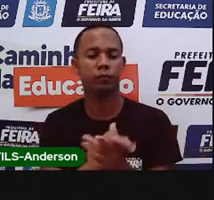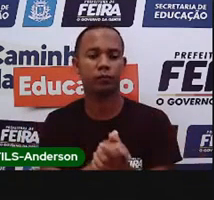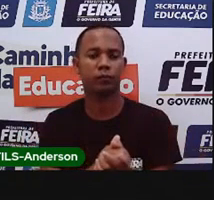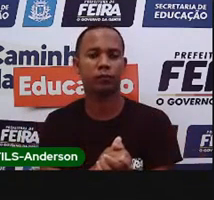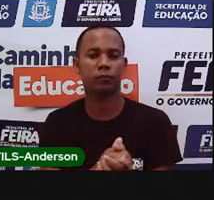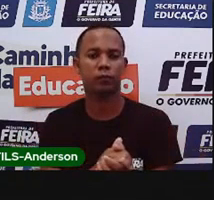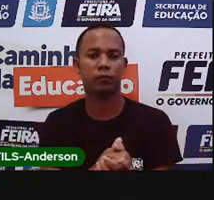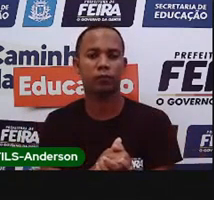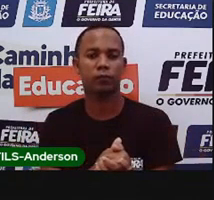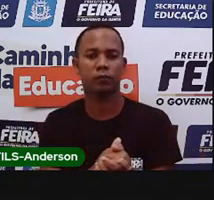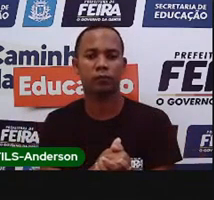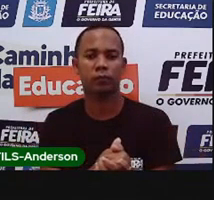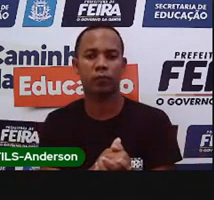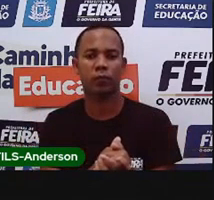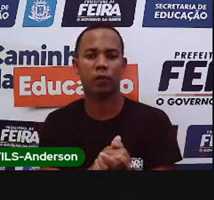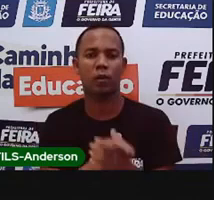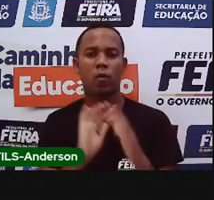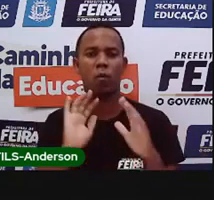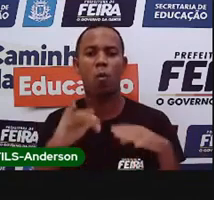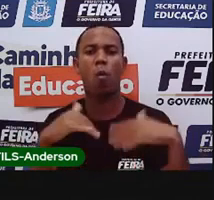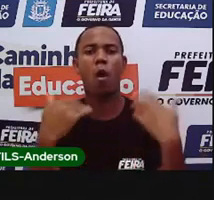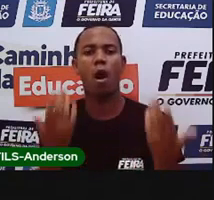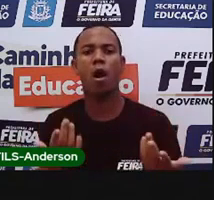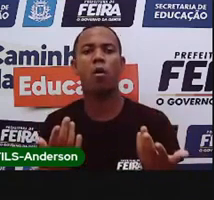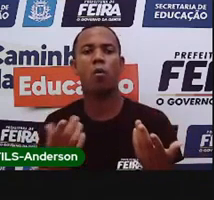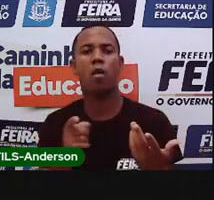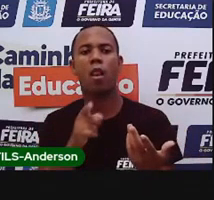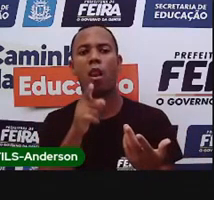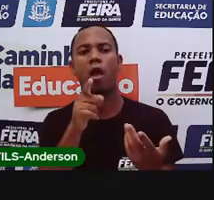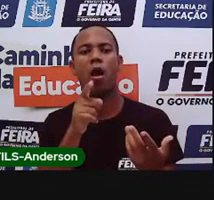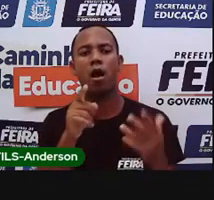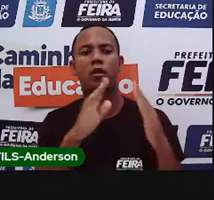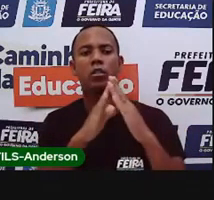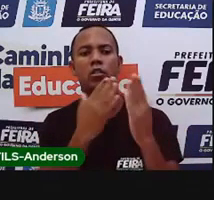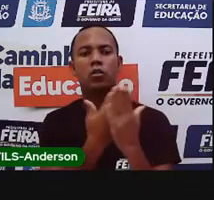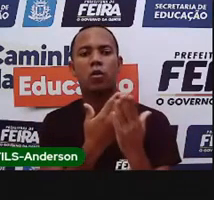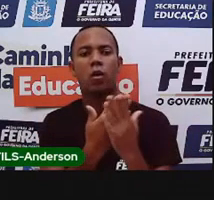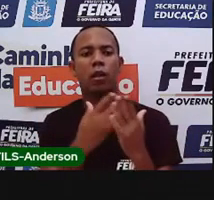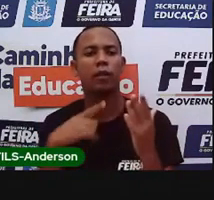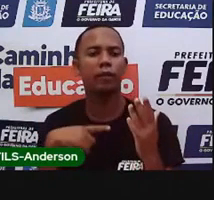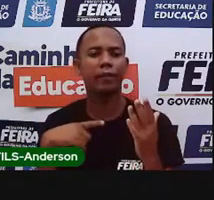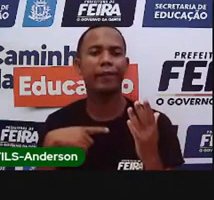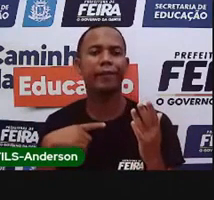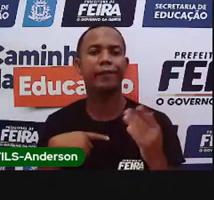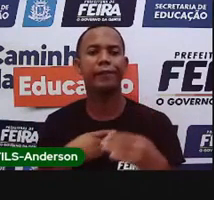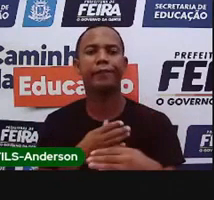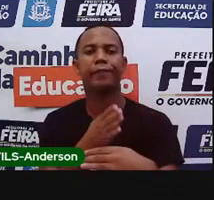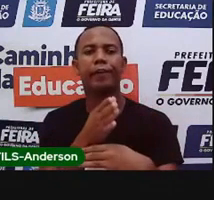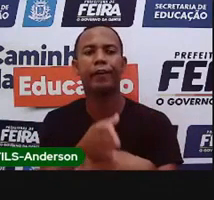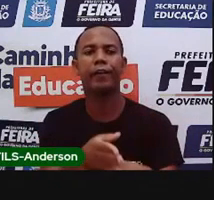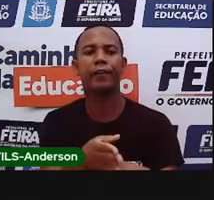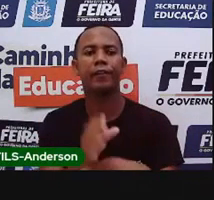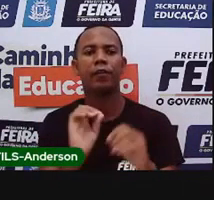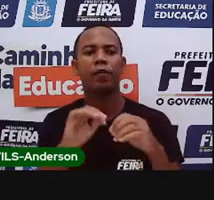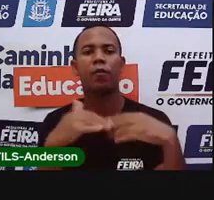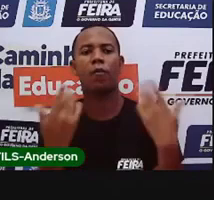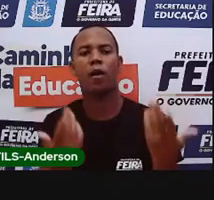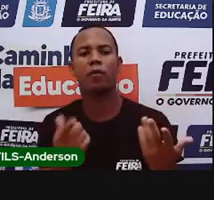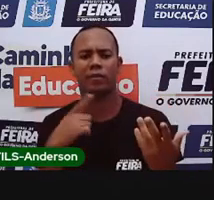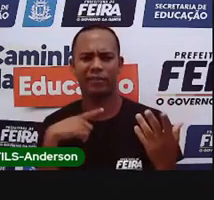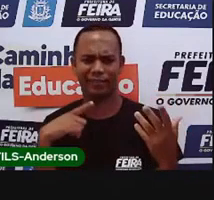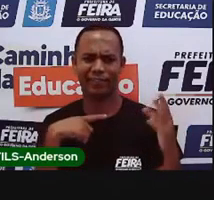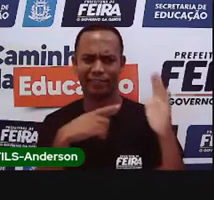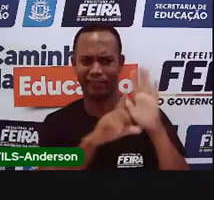Qual o serviço ofertado por ela? Qual o serviço que a escola oferta? Que a Pró falou que está lá na Constituição.